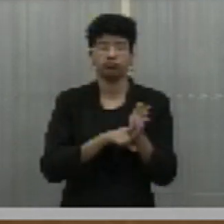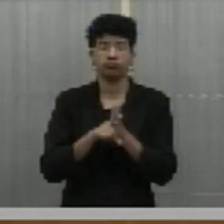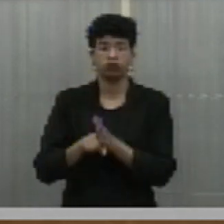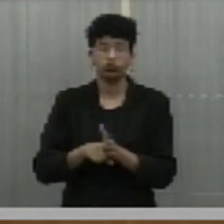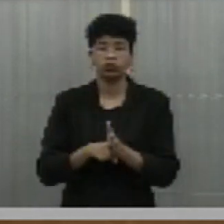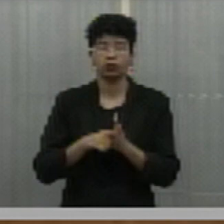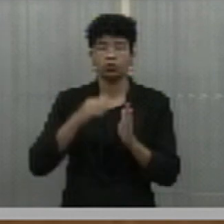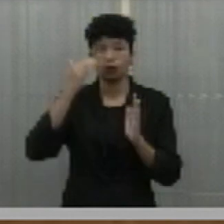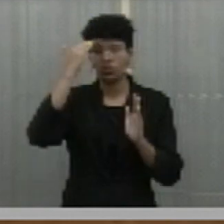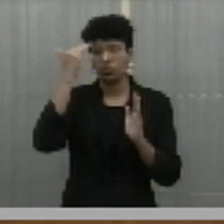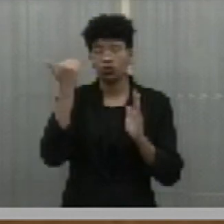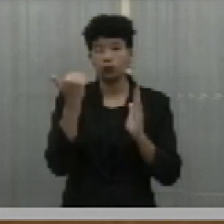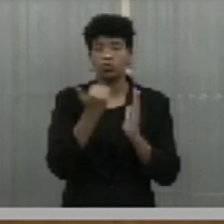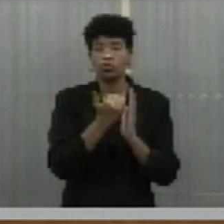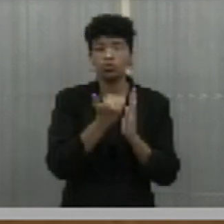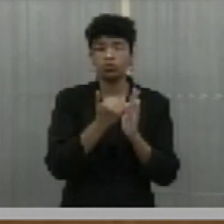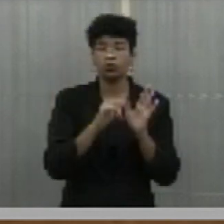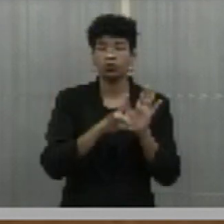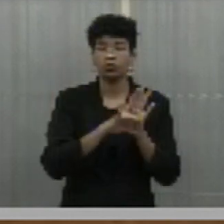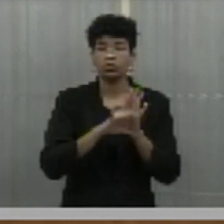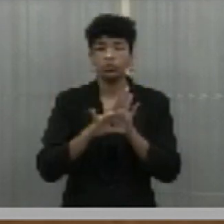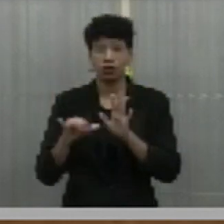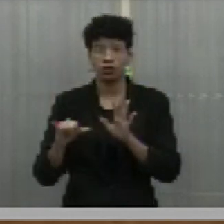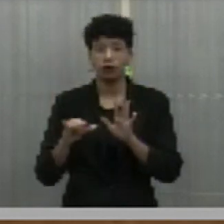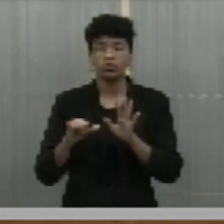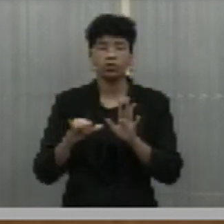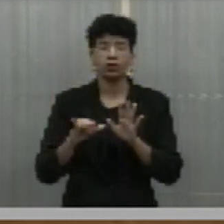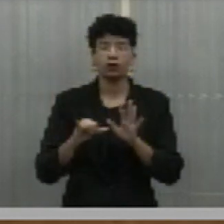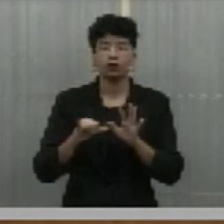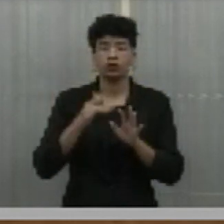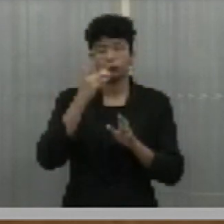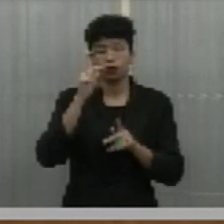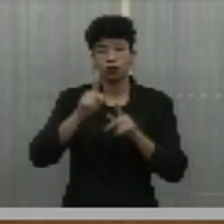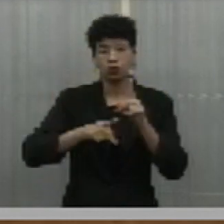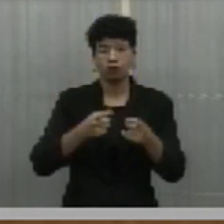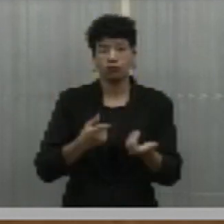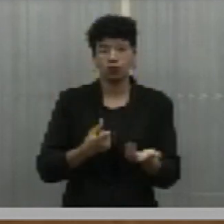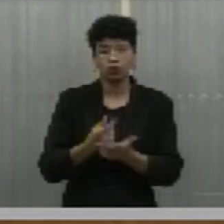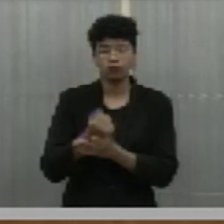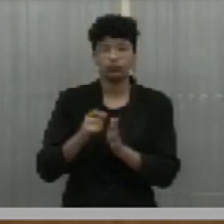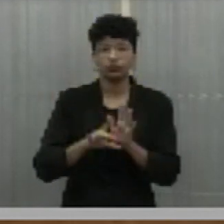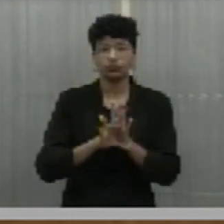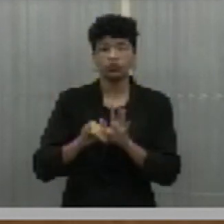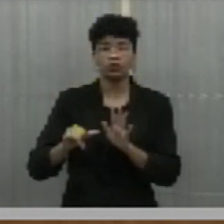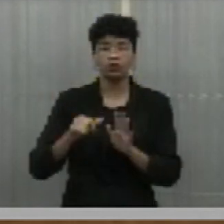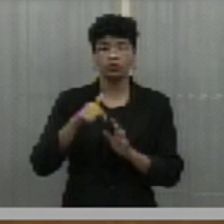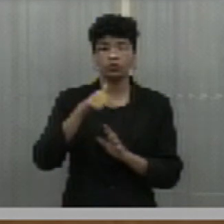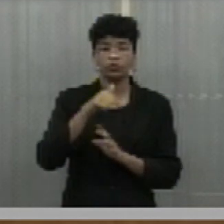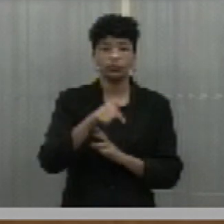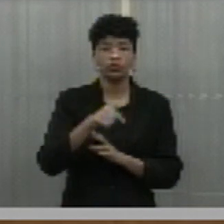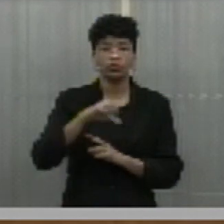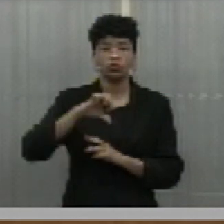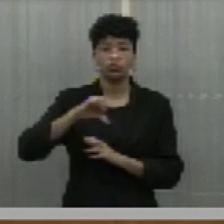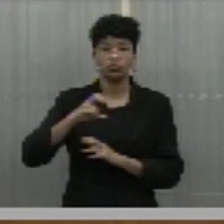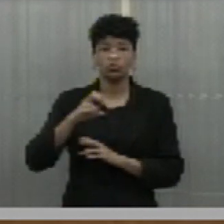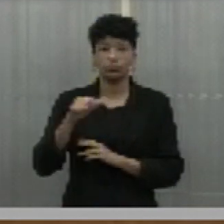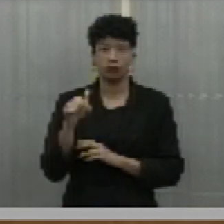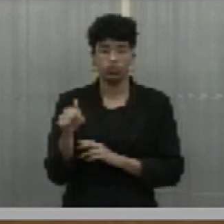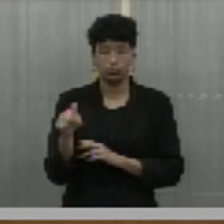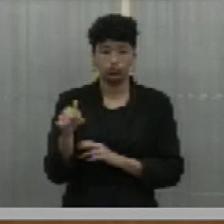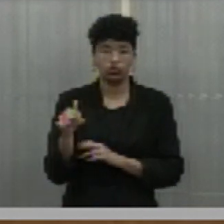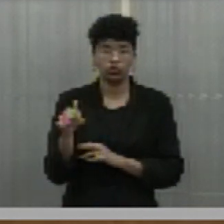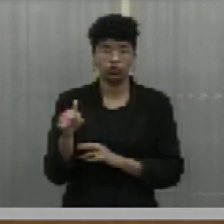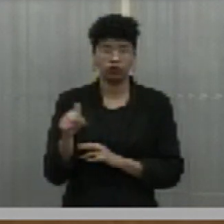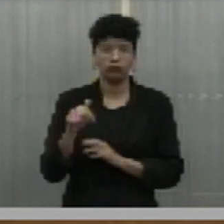cumprimento das seguintes leis em benefício dos consumidores. Lei nº 7.957,